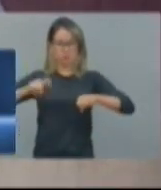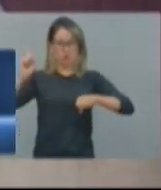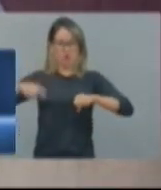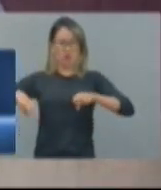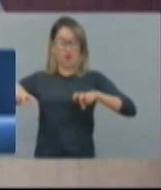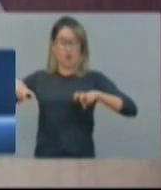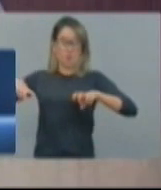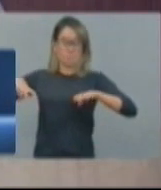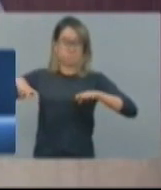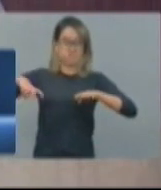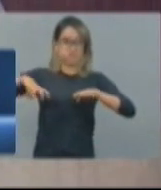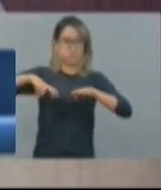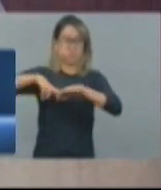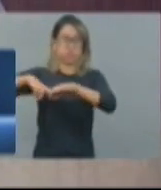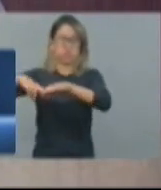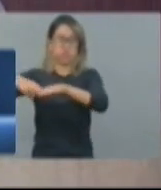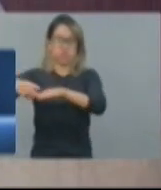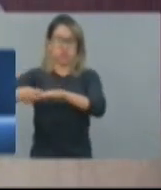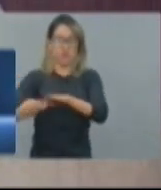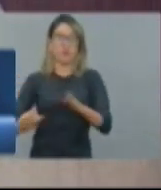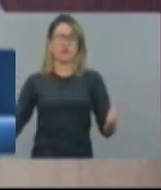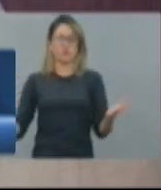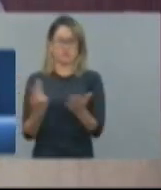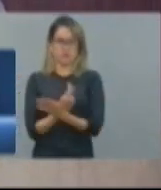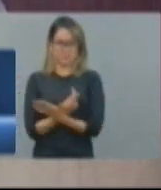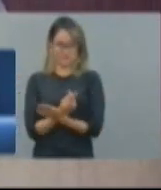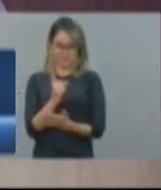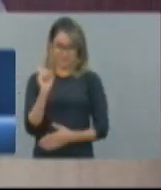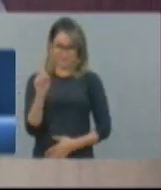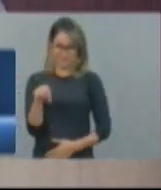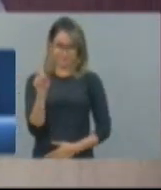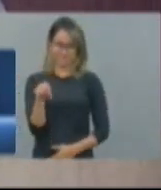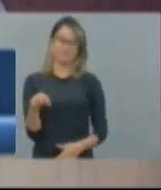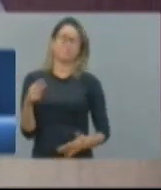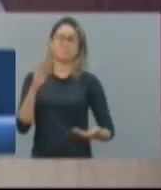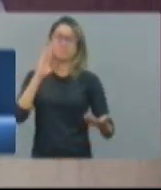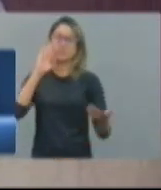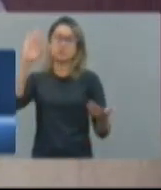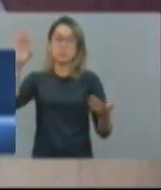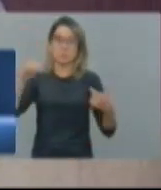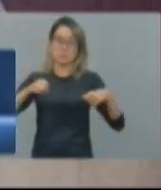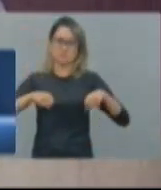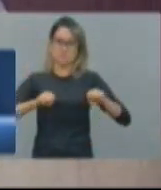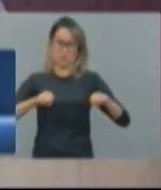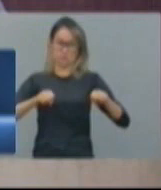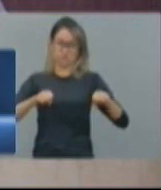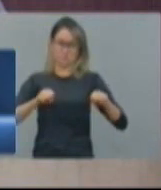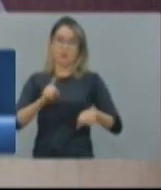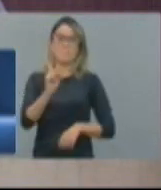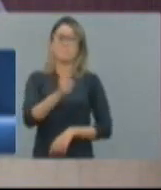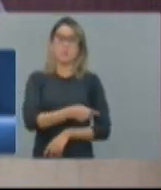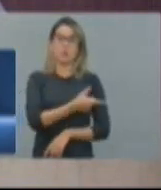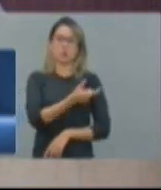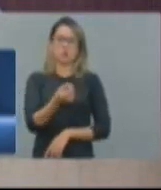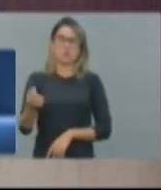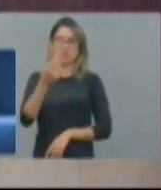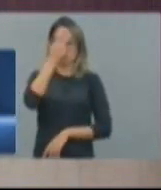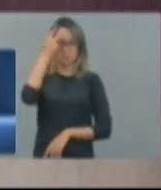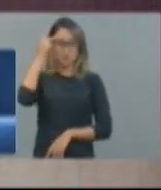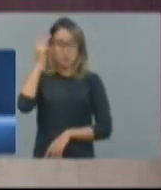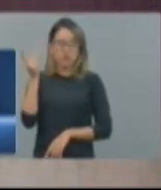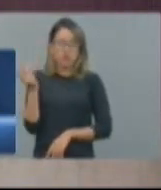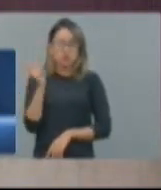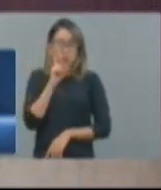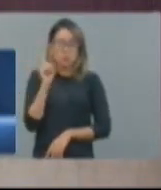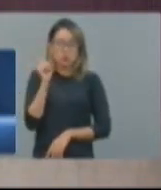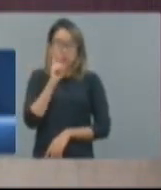Instituto José Frota, eles provém de acidentes, sendo que 1.200 de moto. E